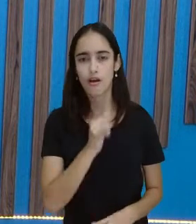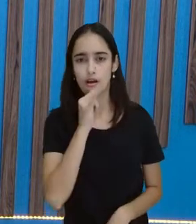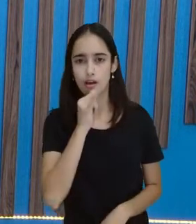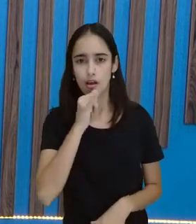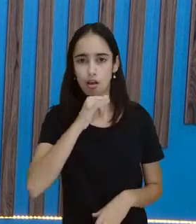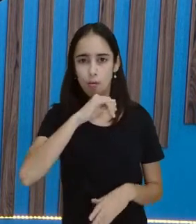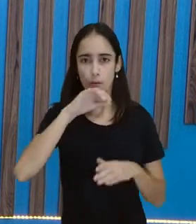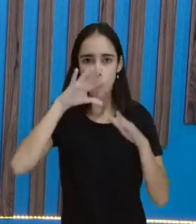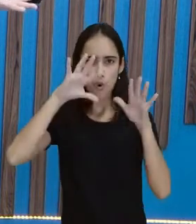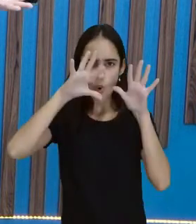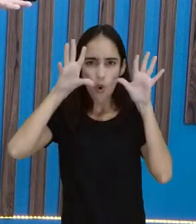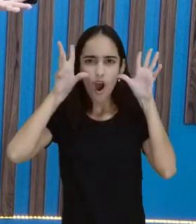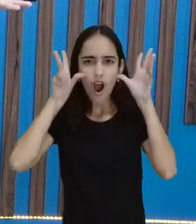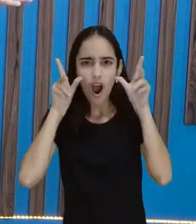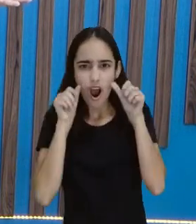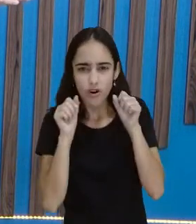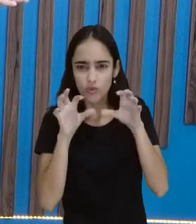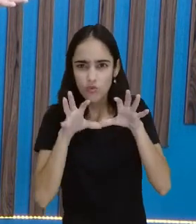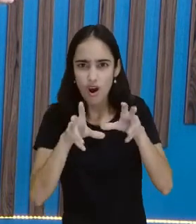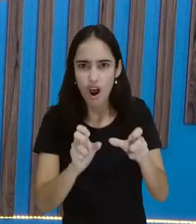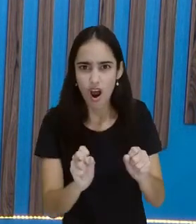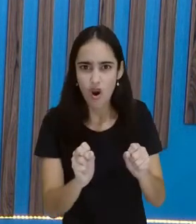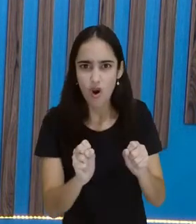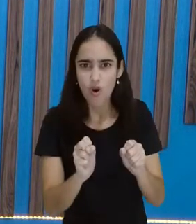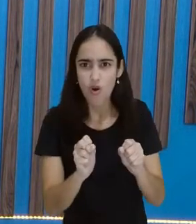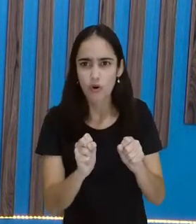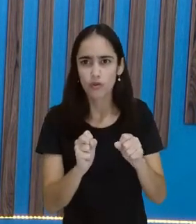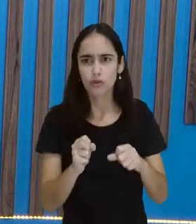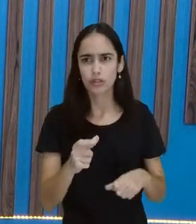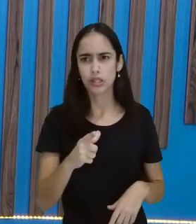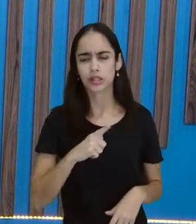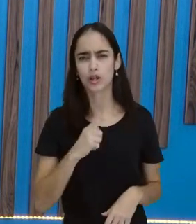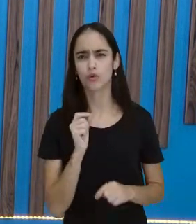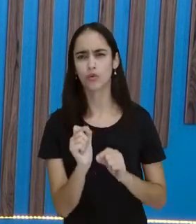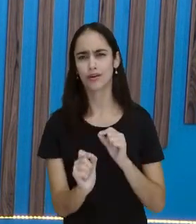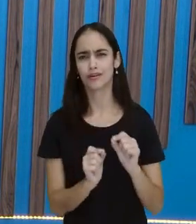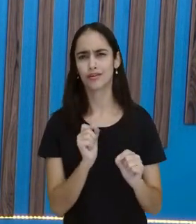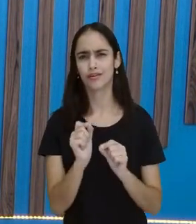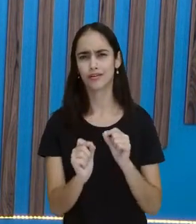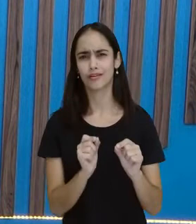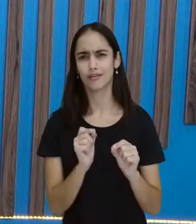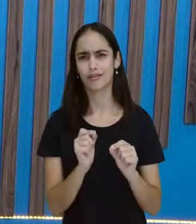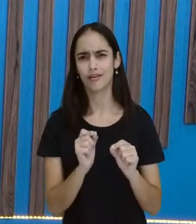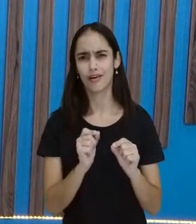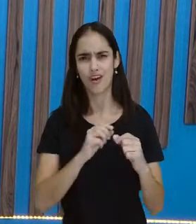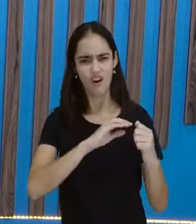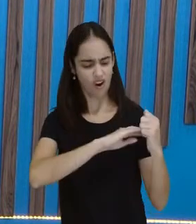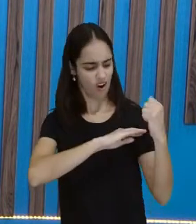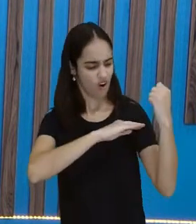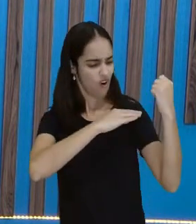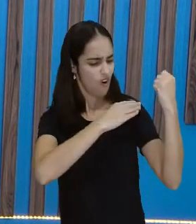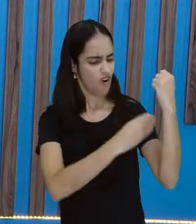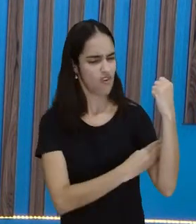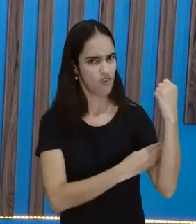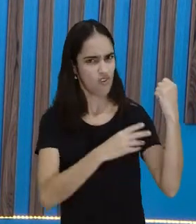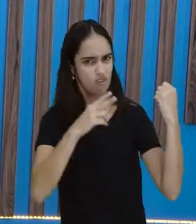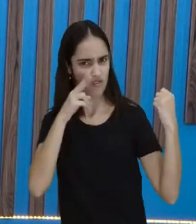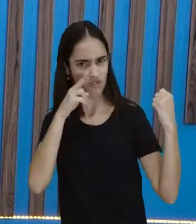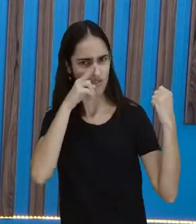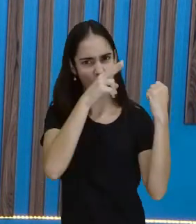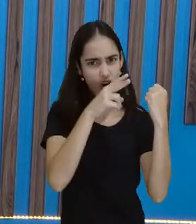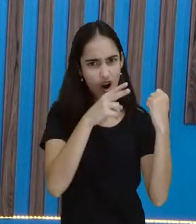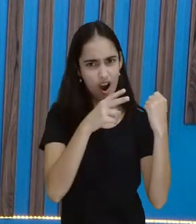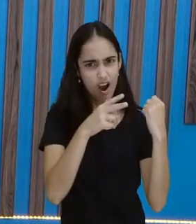Em toda história que você ouvir, certo? O leão sempre é aquele que tem a força. É o rei da